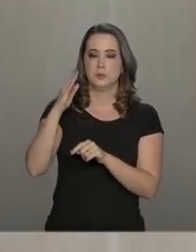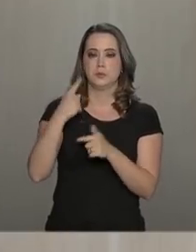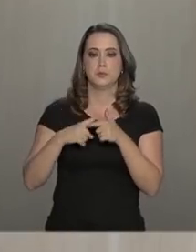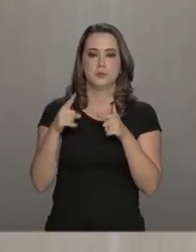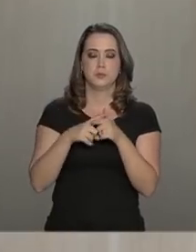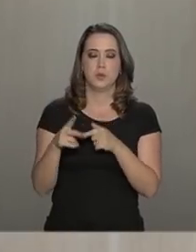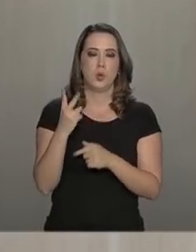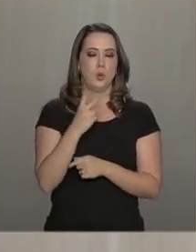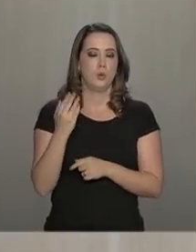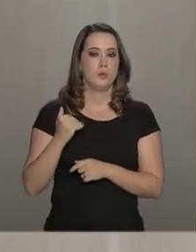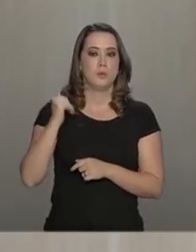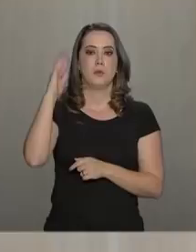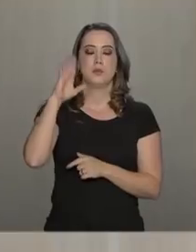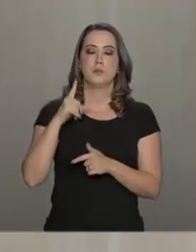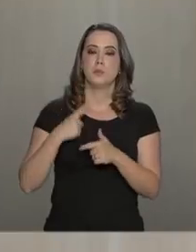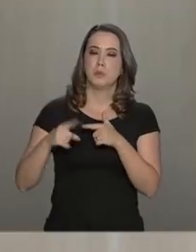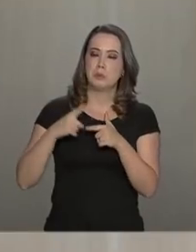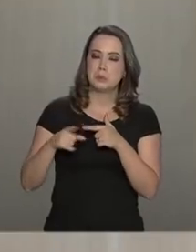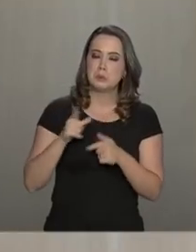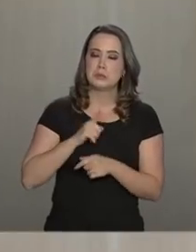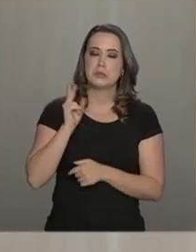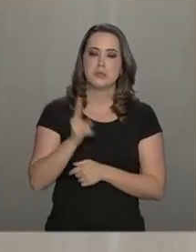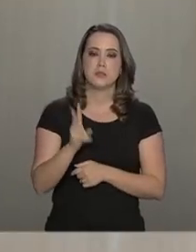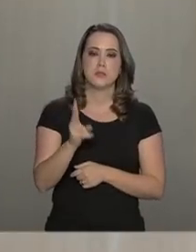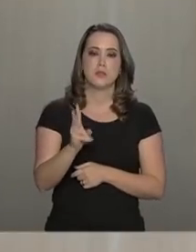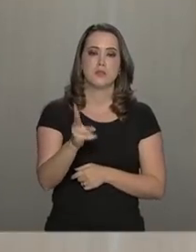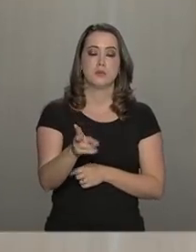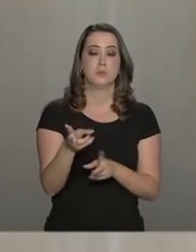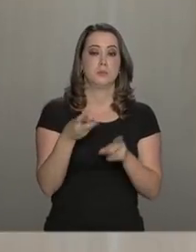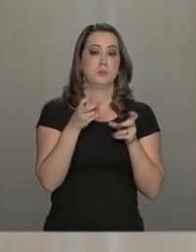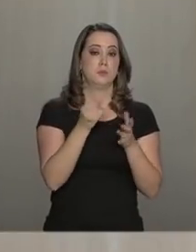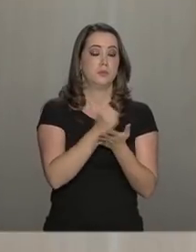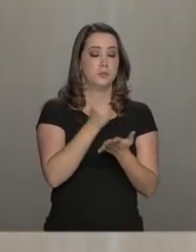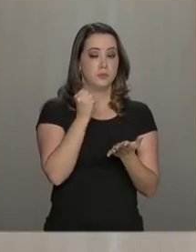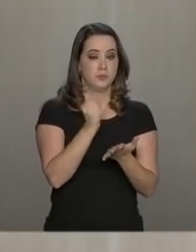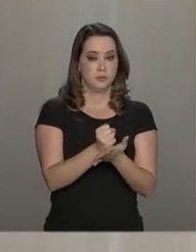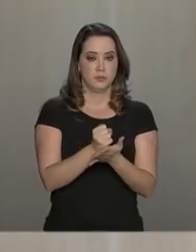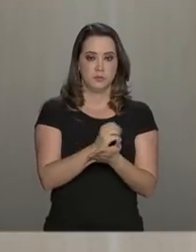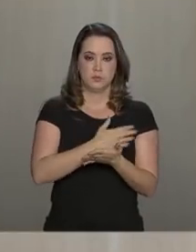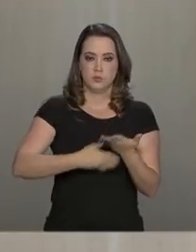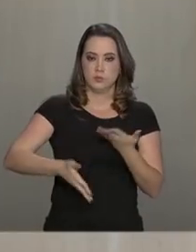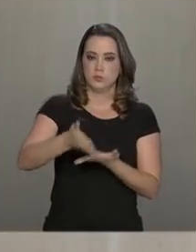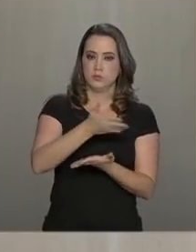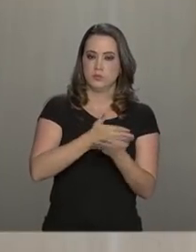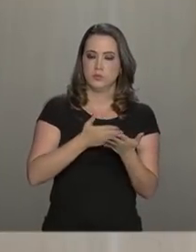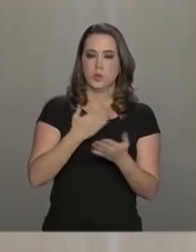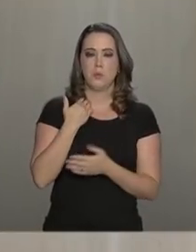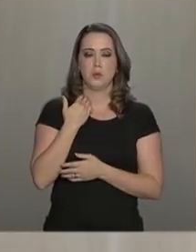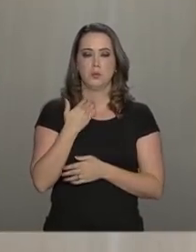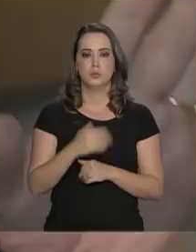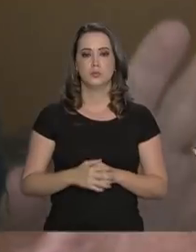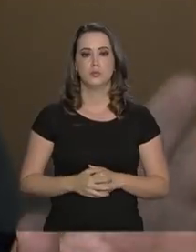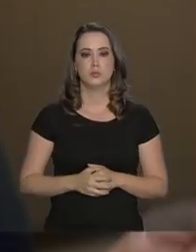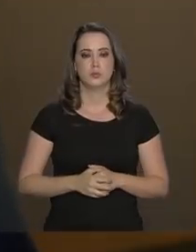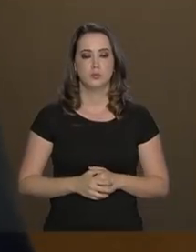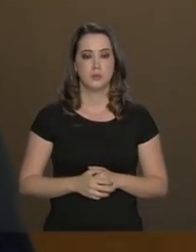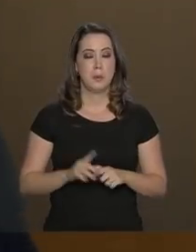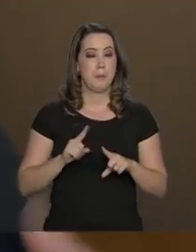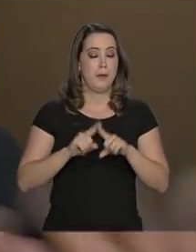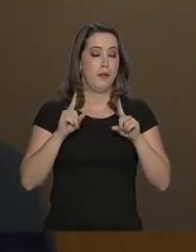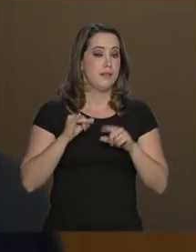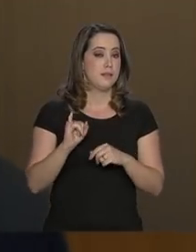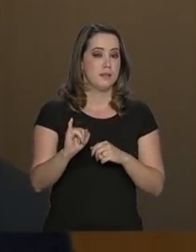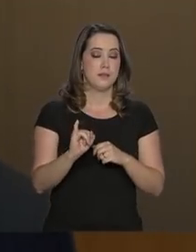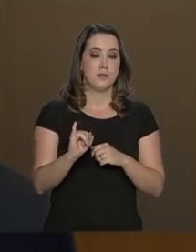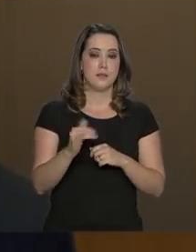os dois maiores problemas que são encontrados e identificados nos contratos envolvendo relação com bancos. Mas se o